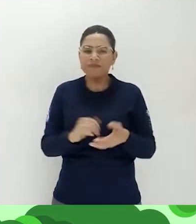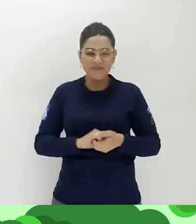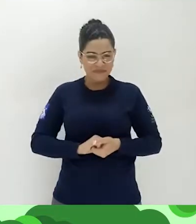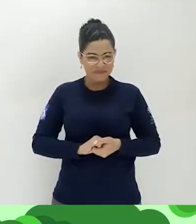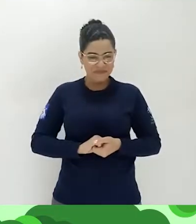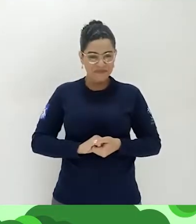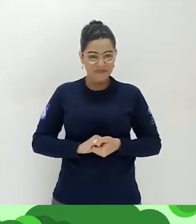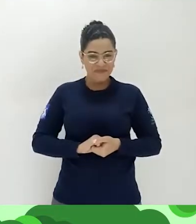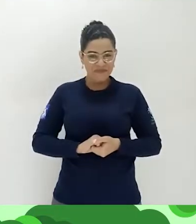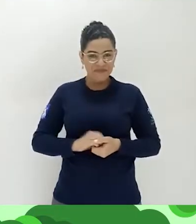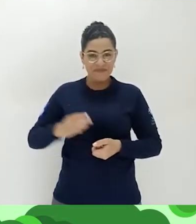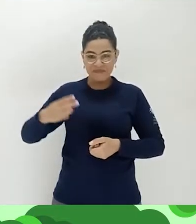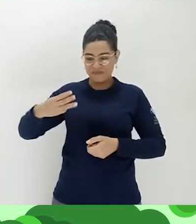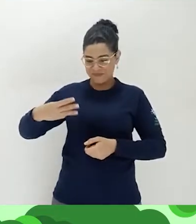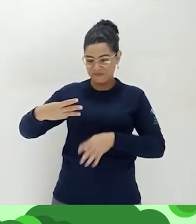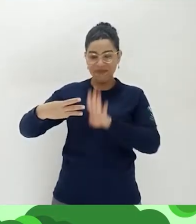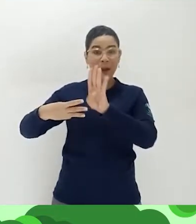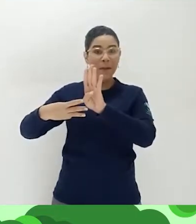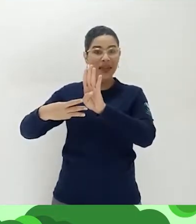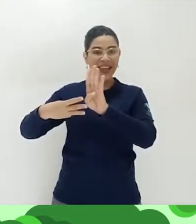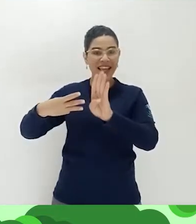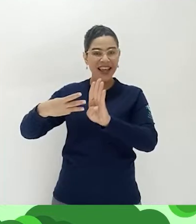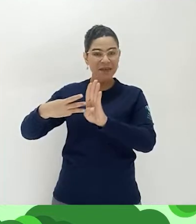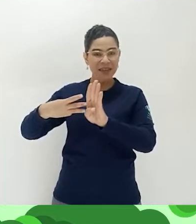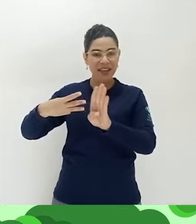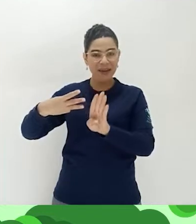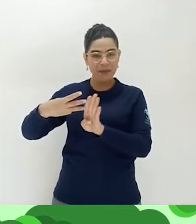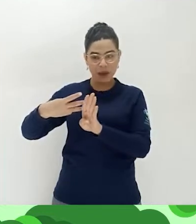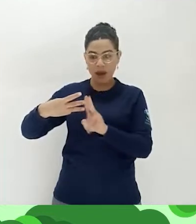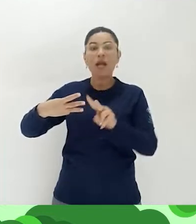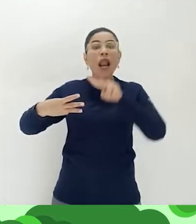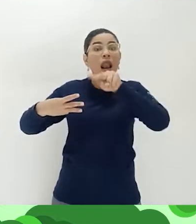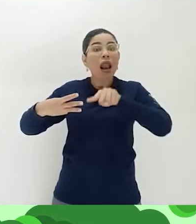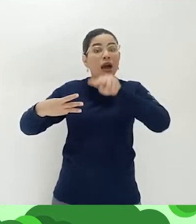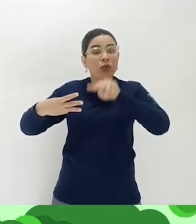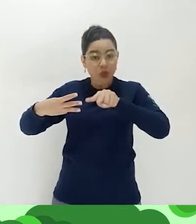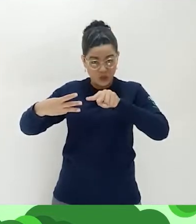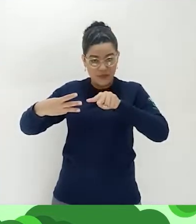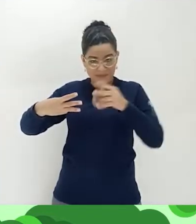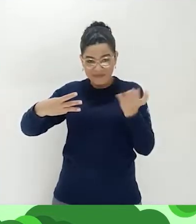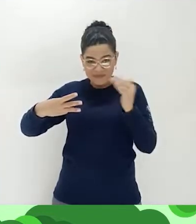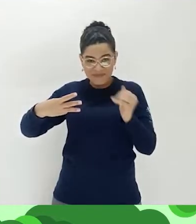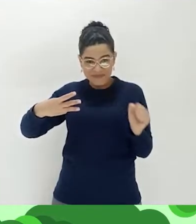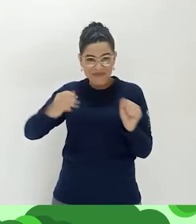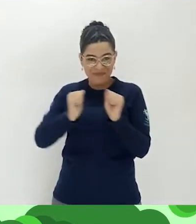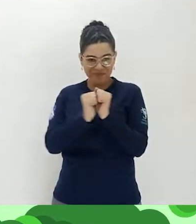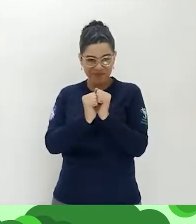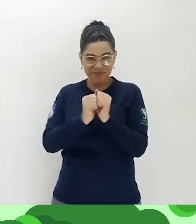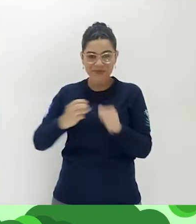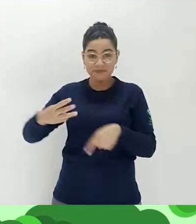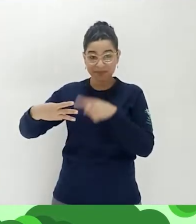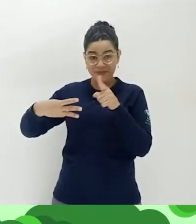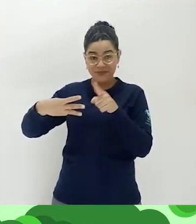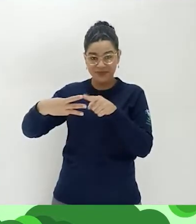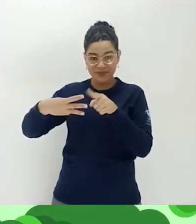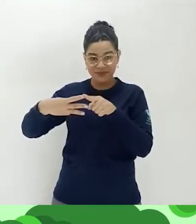A letra B, né? Vamos fazer a leitura dessas palavras? Ó, a primeira. Boto.